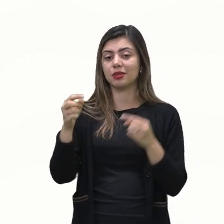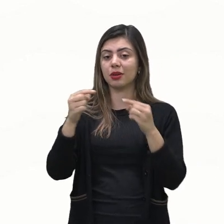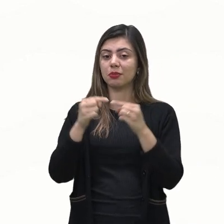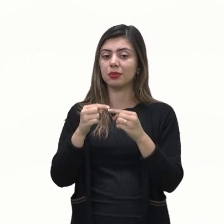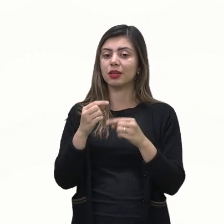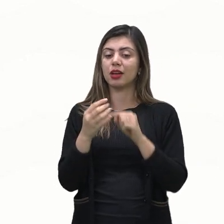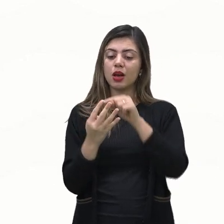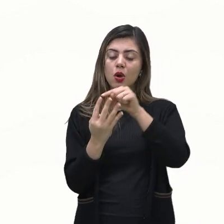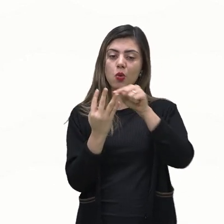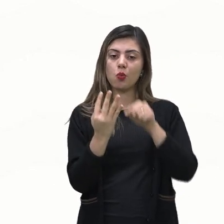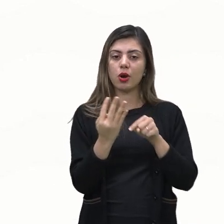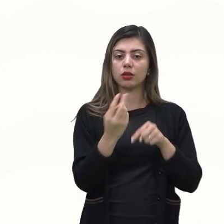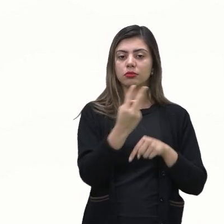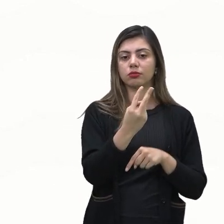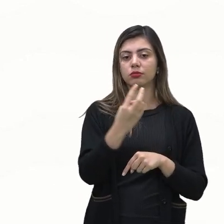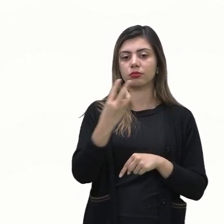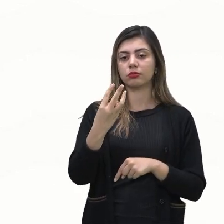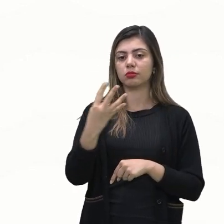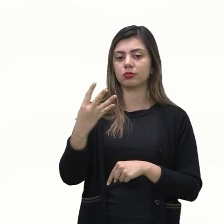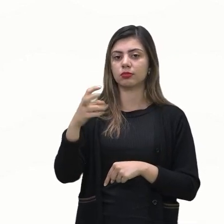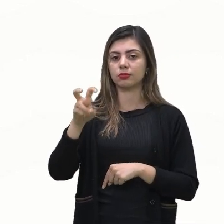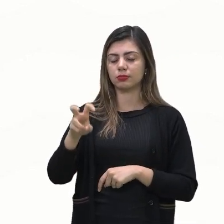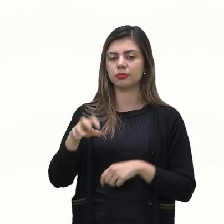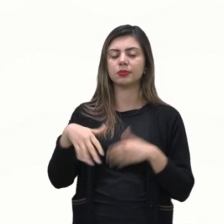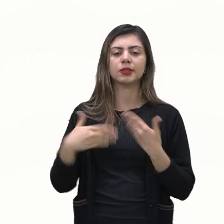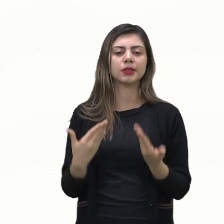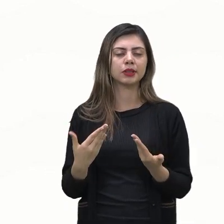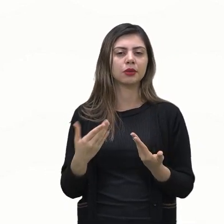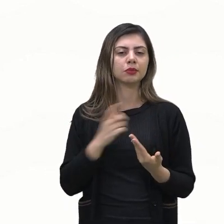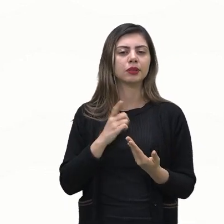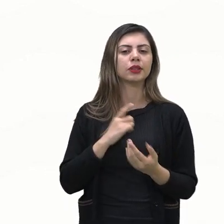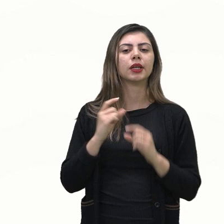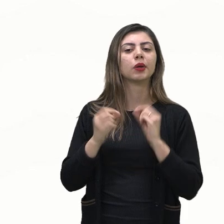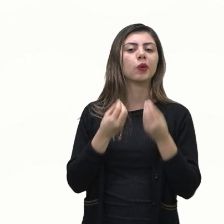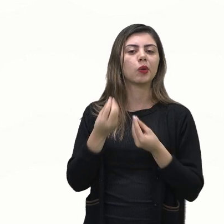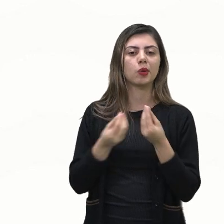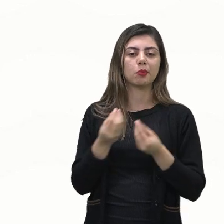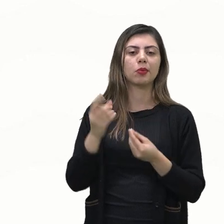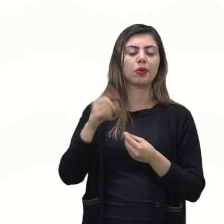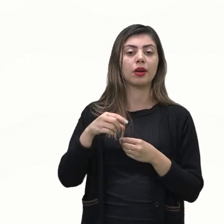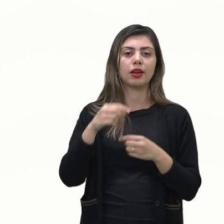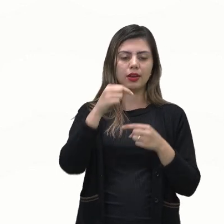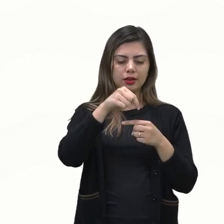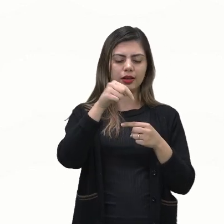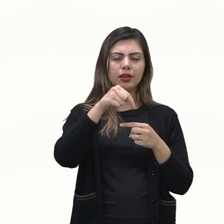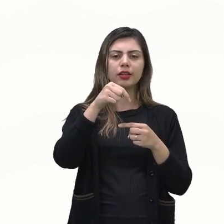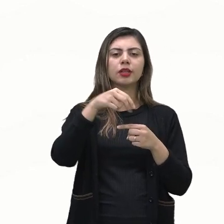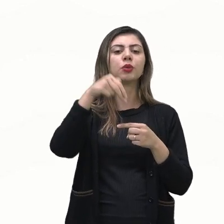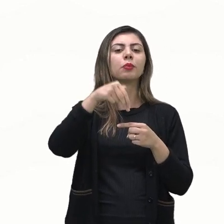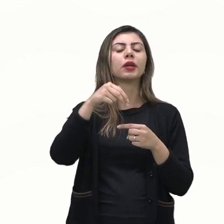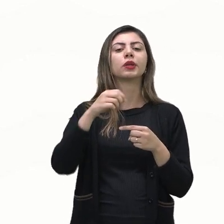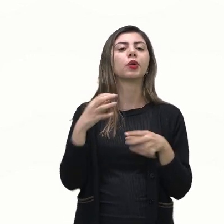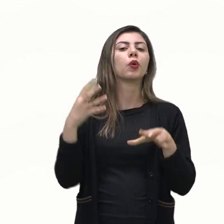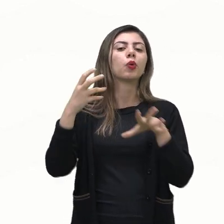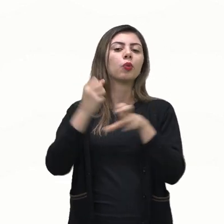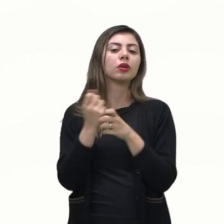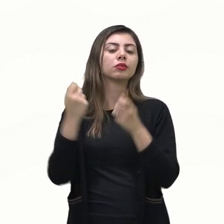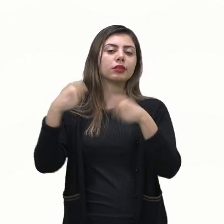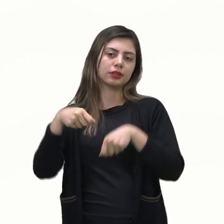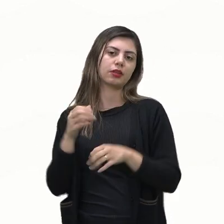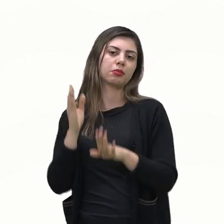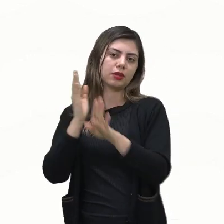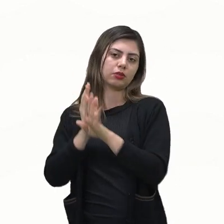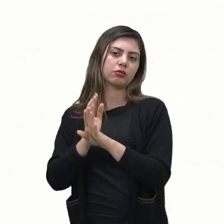fácil qual é a probabilidade quem é que vem em cima é a quantidade de elementos que esse evento pode ter